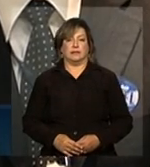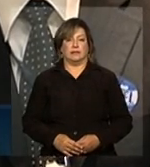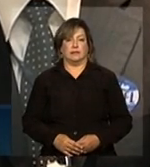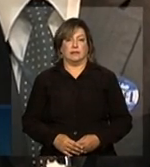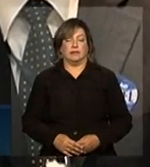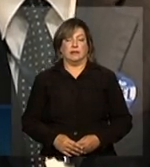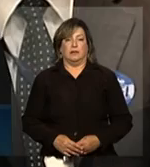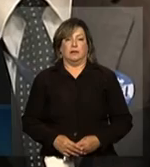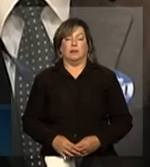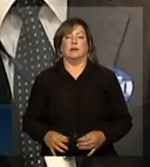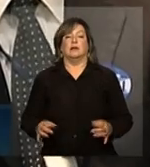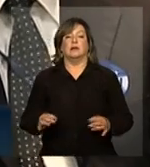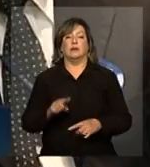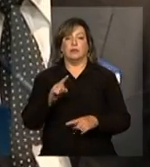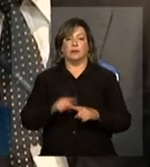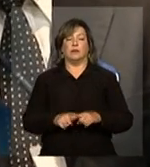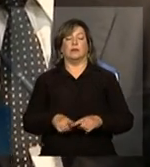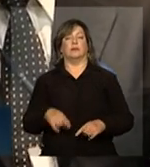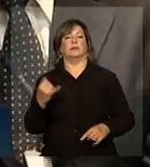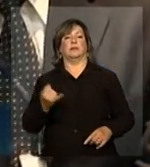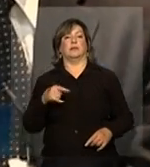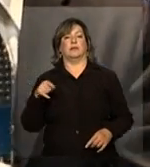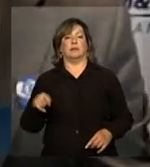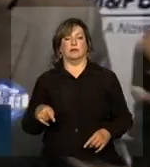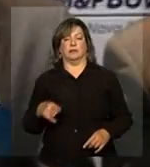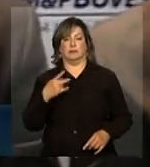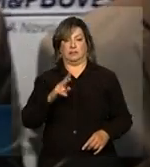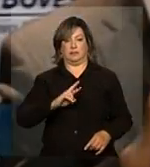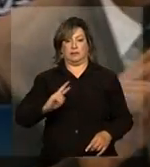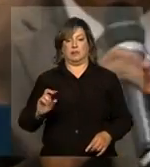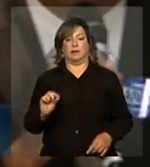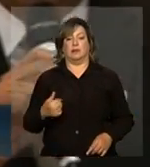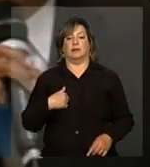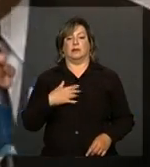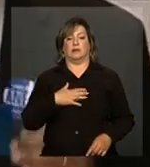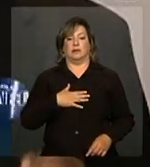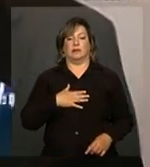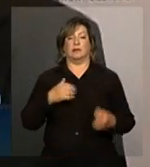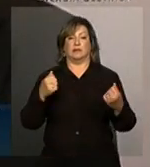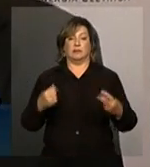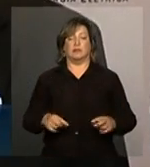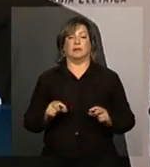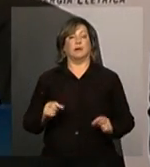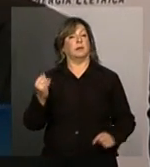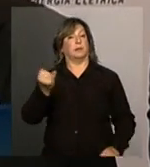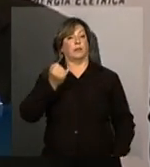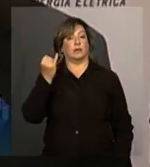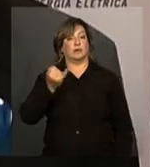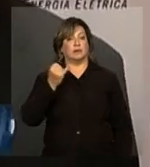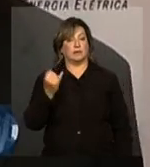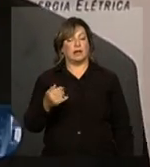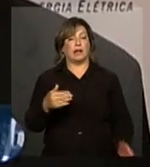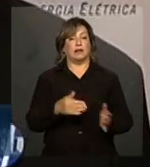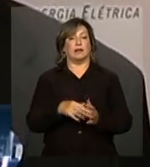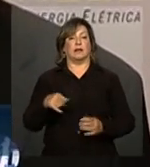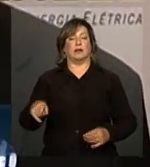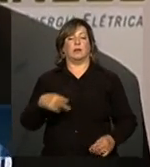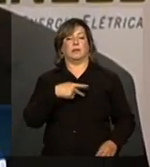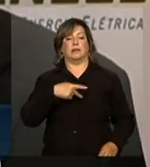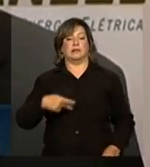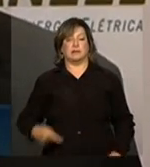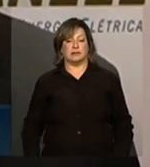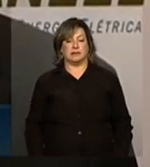complementando e enriquecendo sua resposta, é importante até o que o presidente José Costa